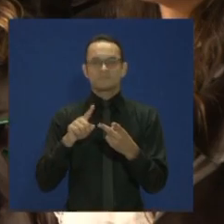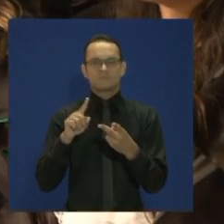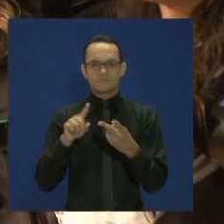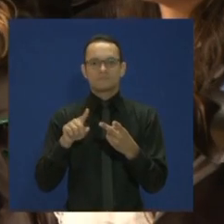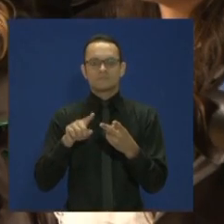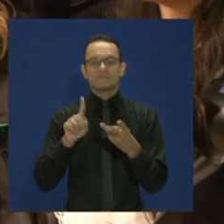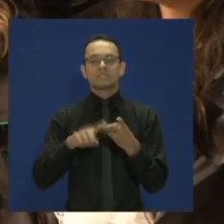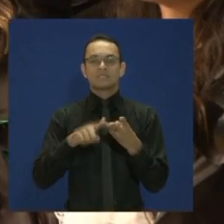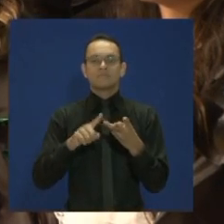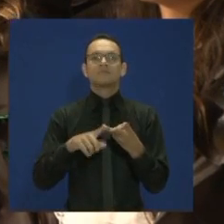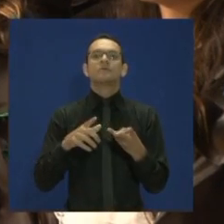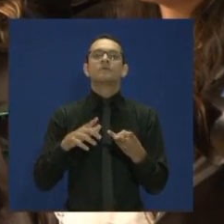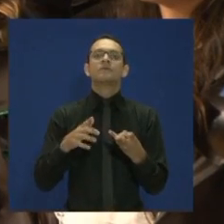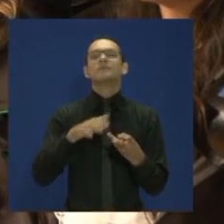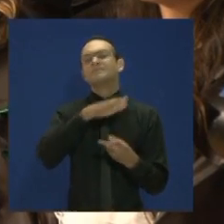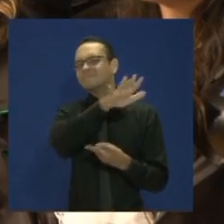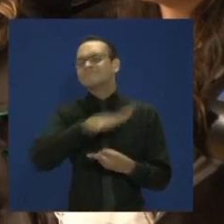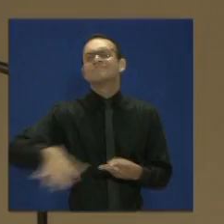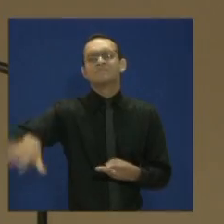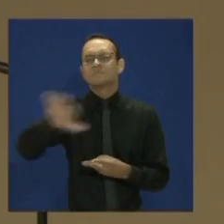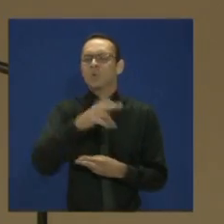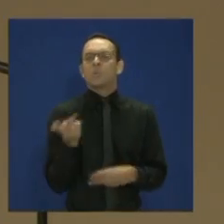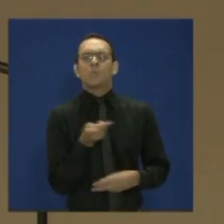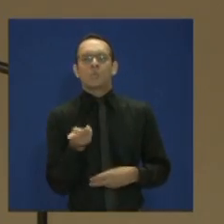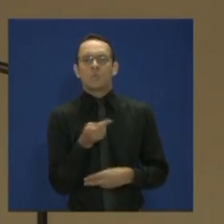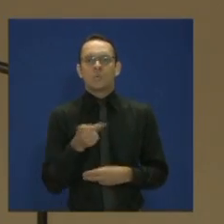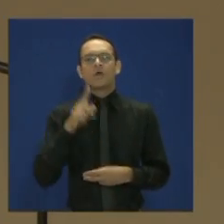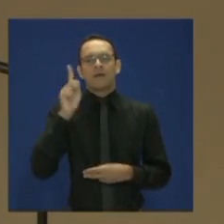serão congelados por um período de 20 anos.